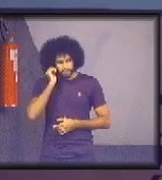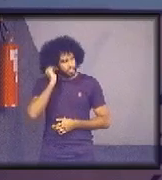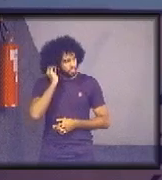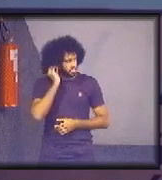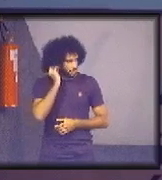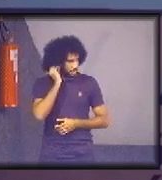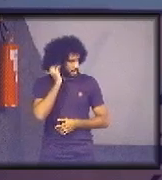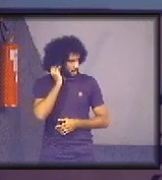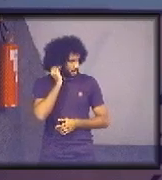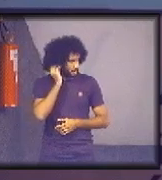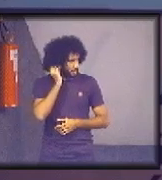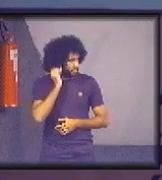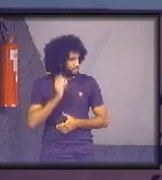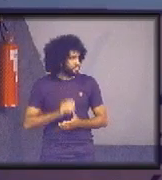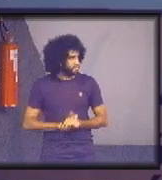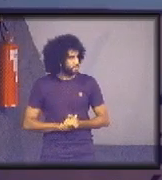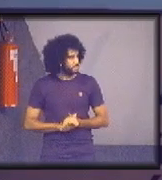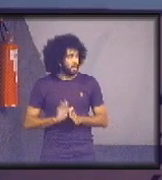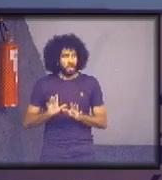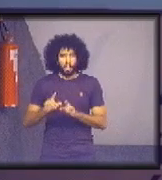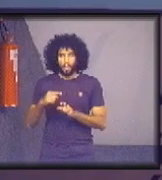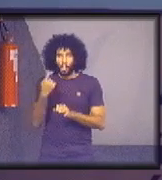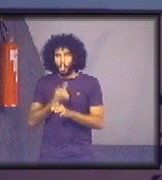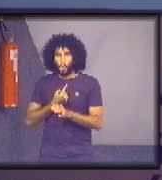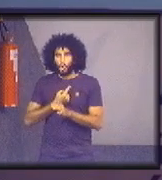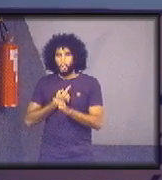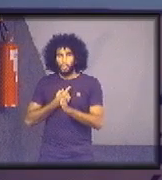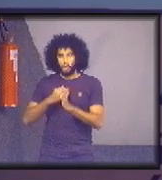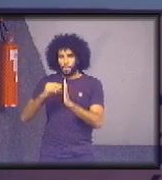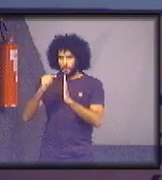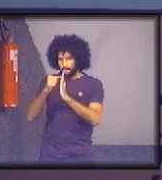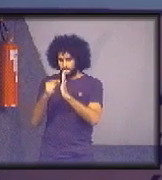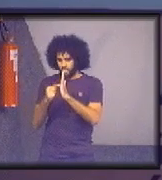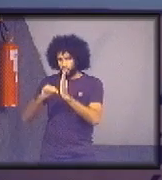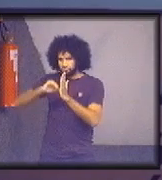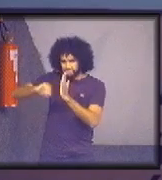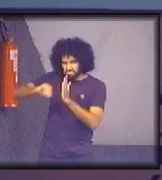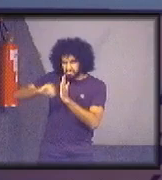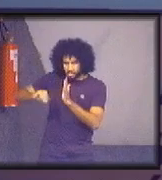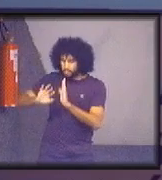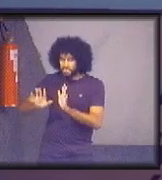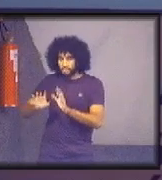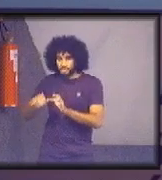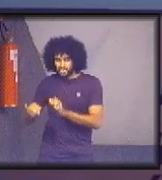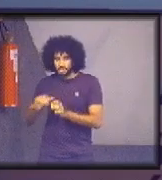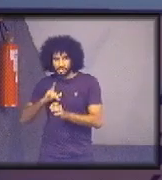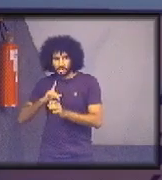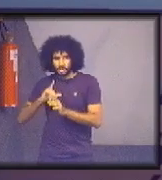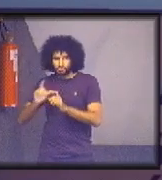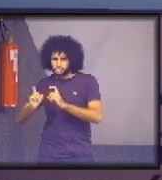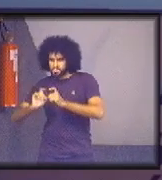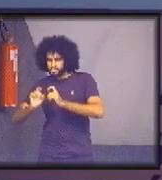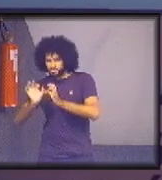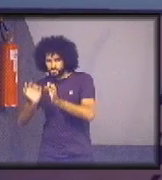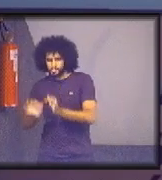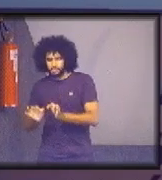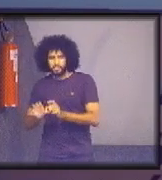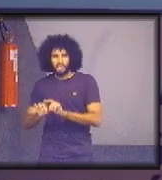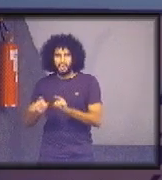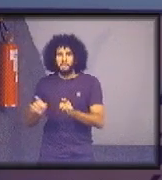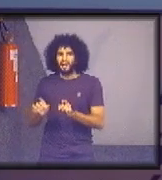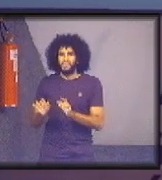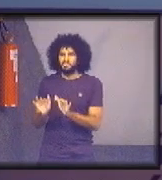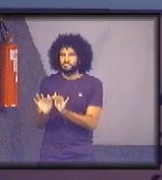trabalho esteja sendo feito e tocado, a gente não vai tirar ponto se a coisa for trabalhada de forma coordenada. Não faria sentido. Mas não é simplesmente